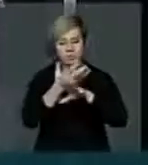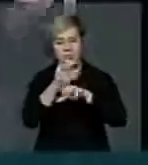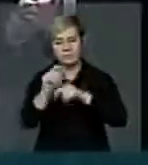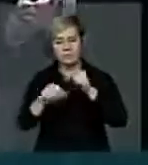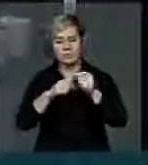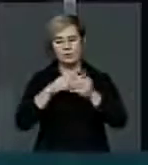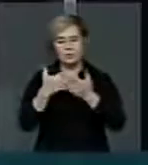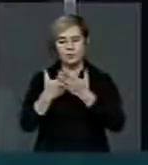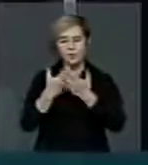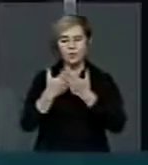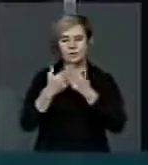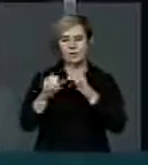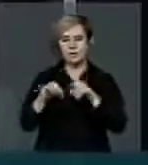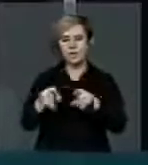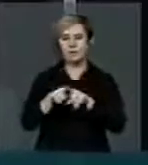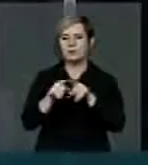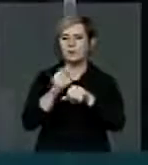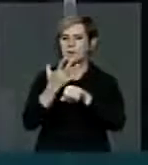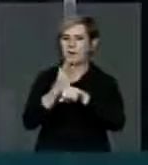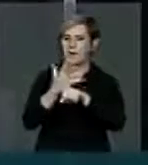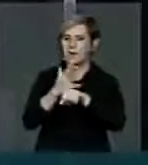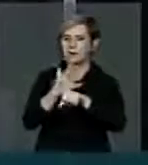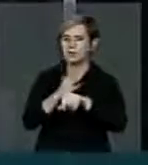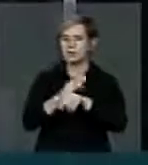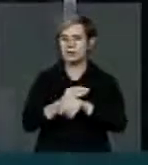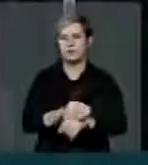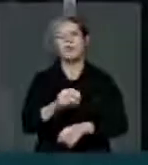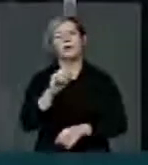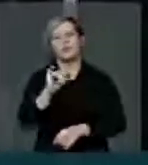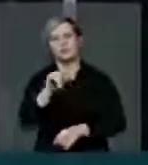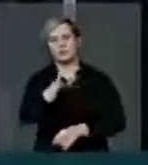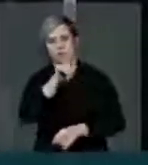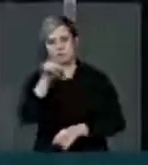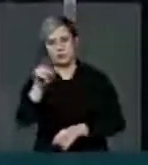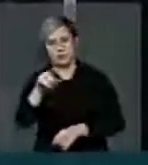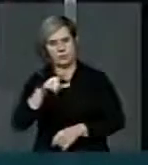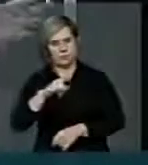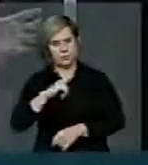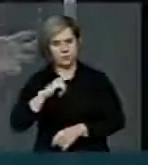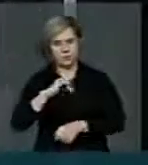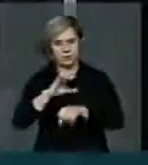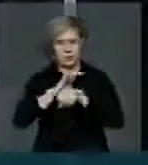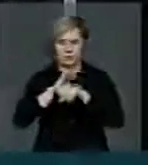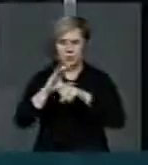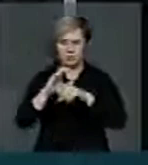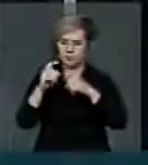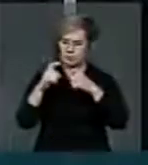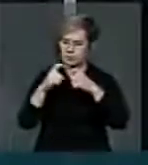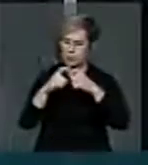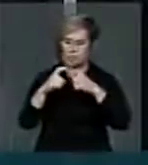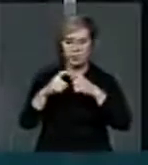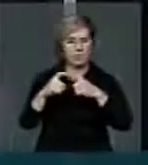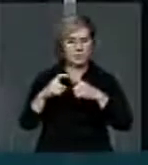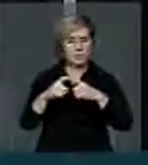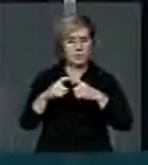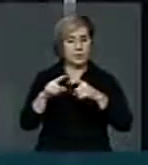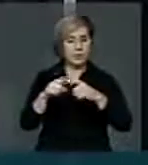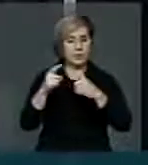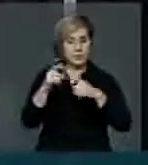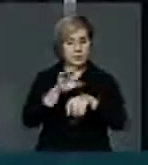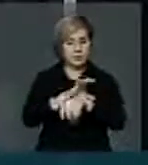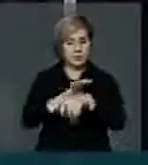aplicado na prática. Se você tem cursos para médicos que não ensinam